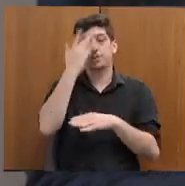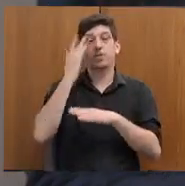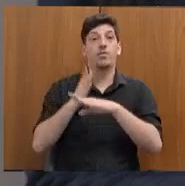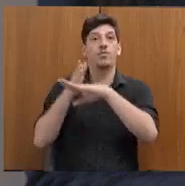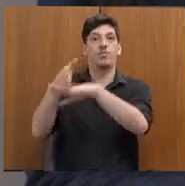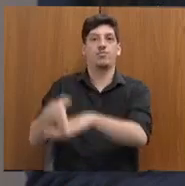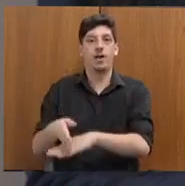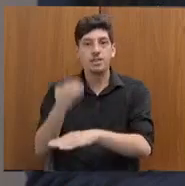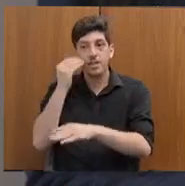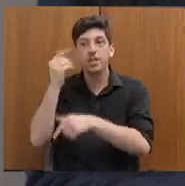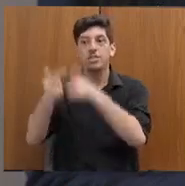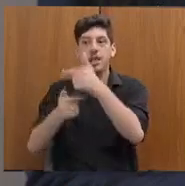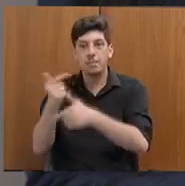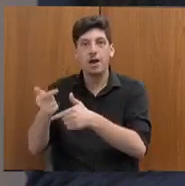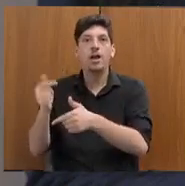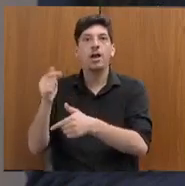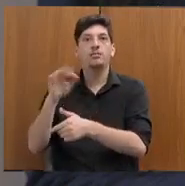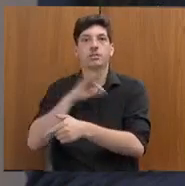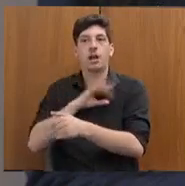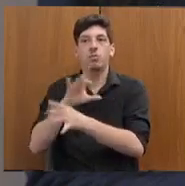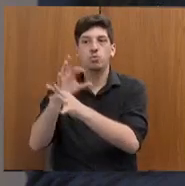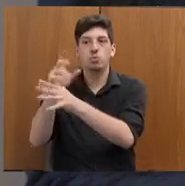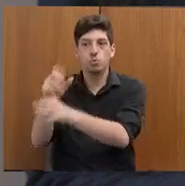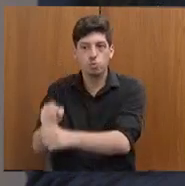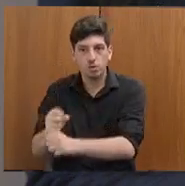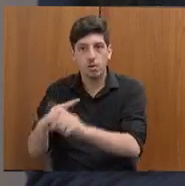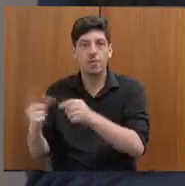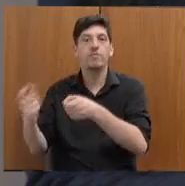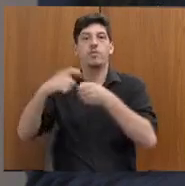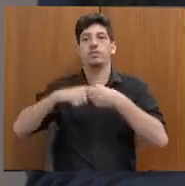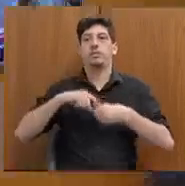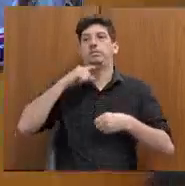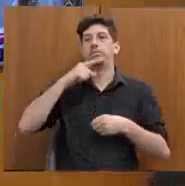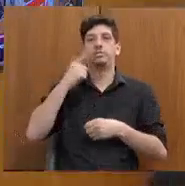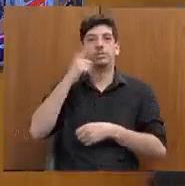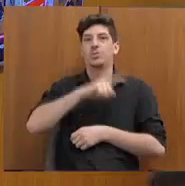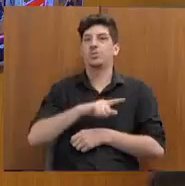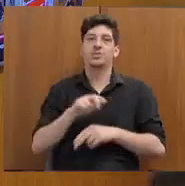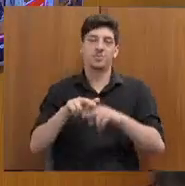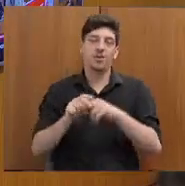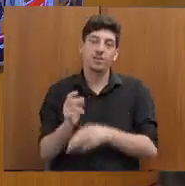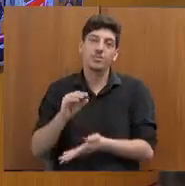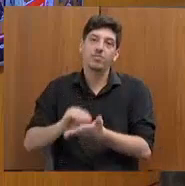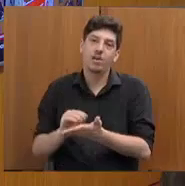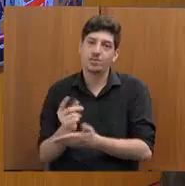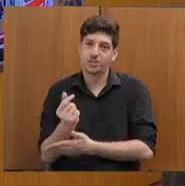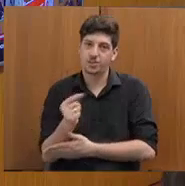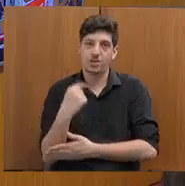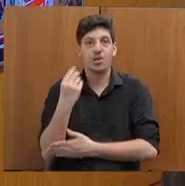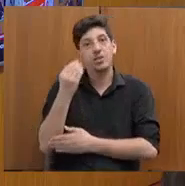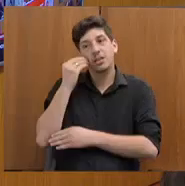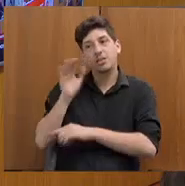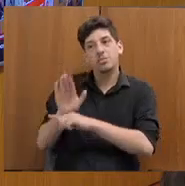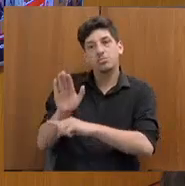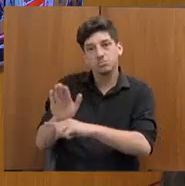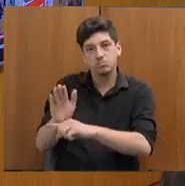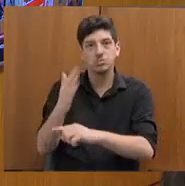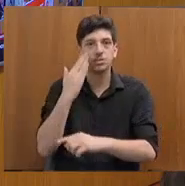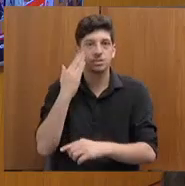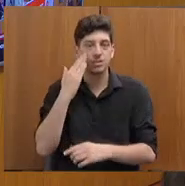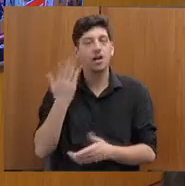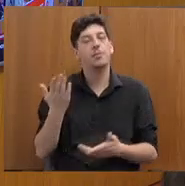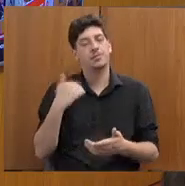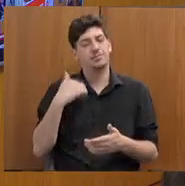apoio, da nossa vaquinha, da nossa campanha de mobilização de recursos para as pessoas voltarem para as suas casas. E eu penso que é uma questão nacional,